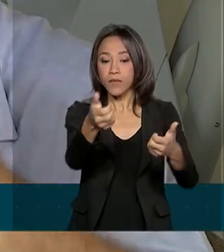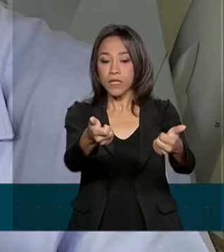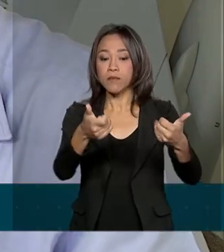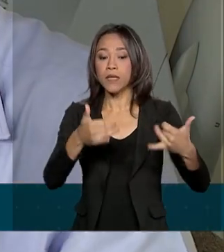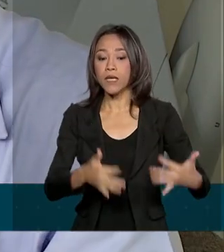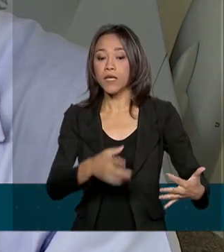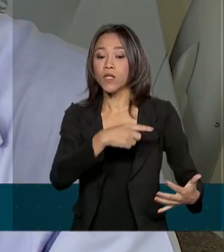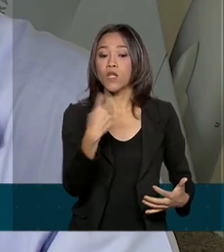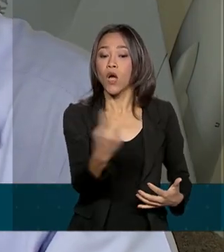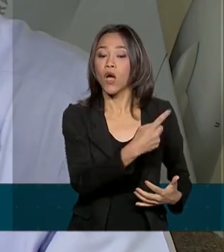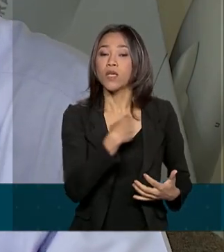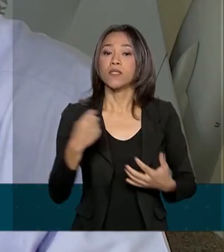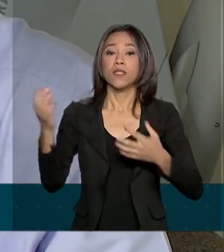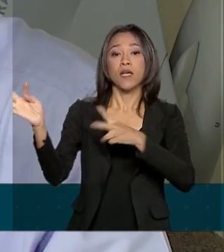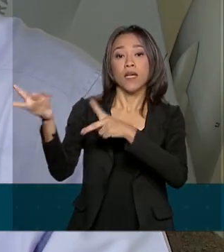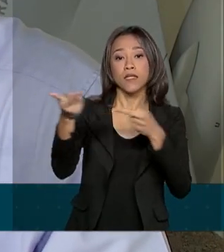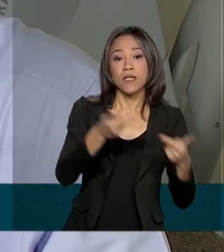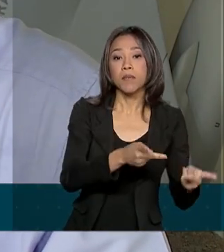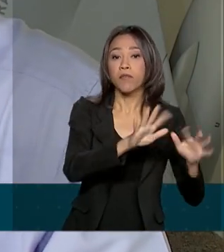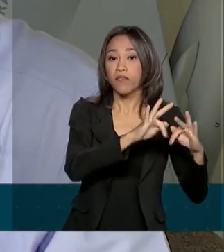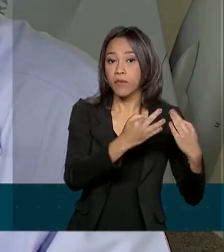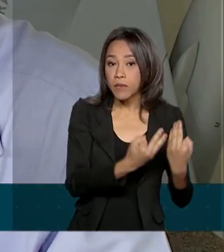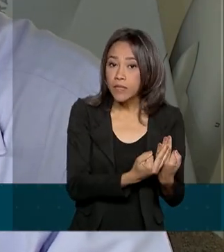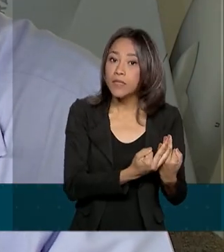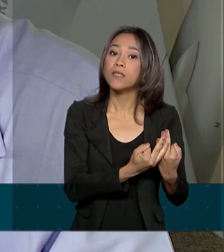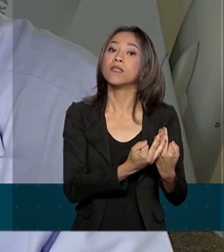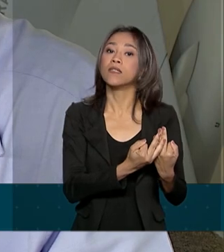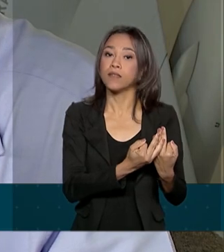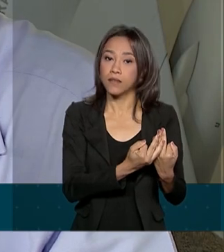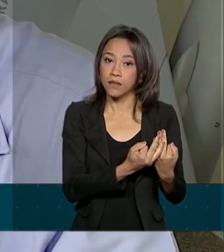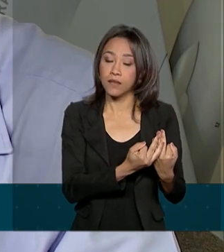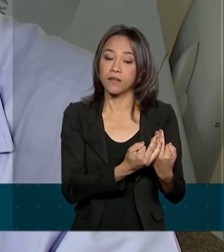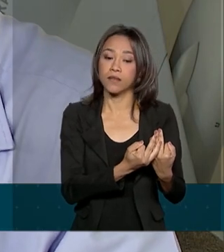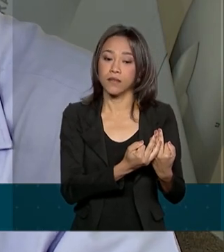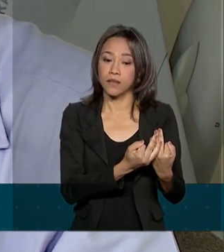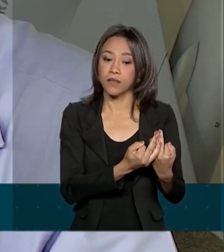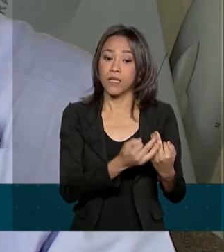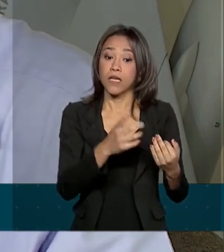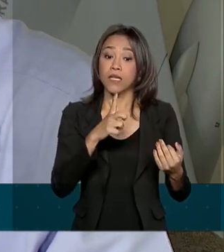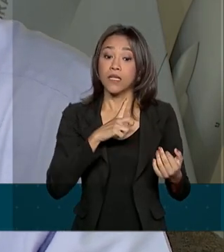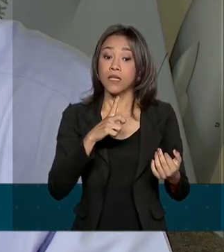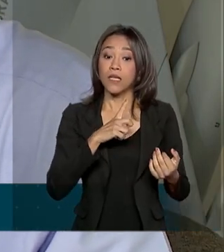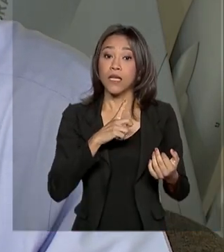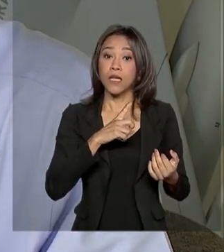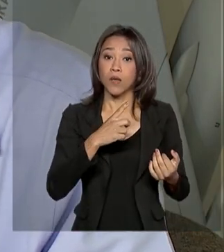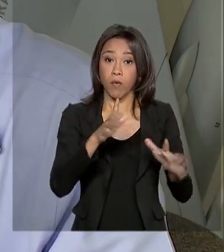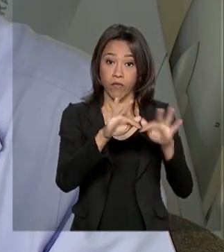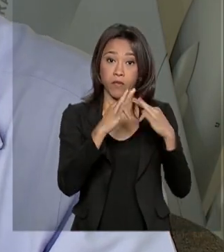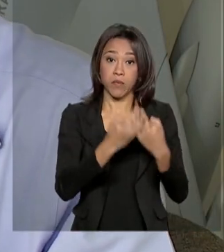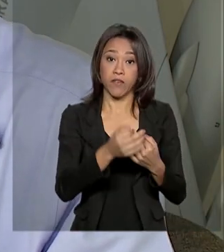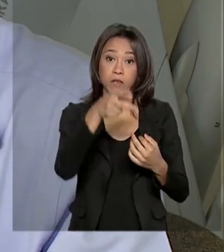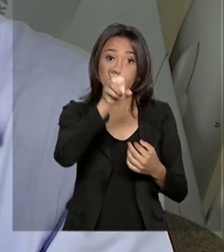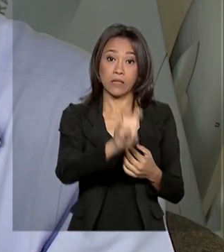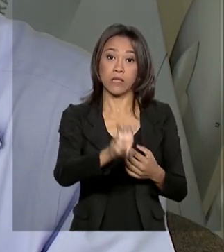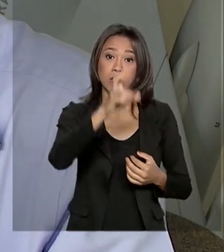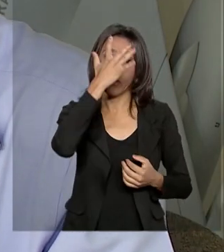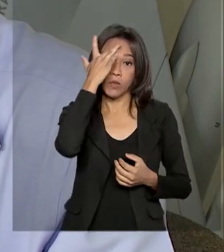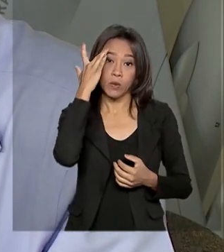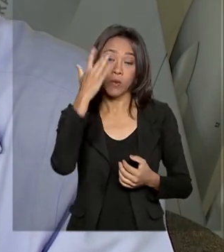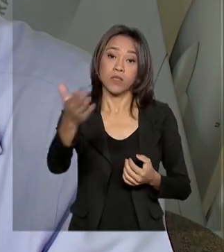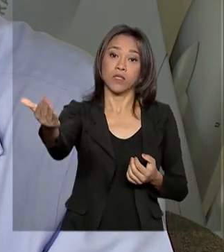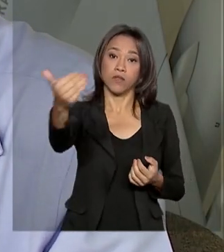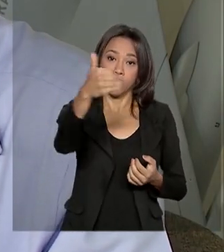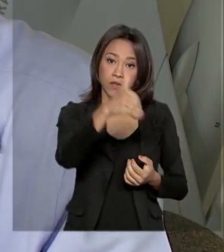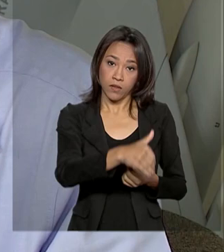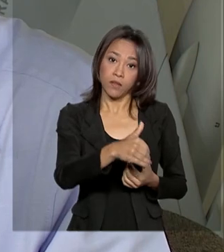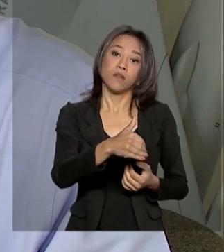famílias, núcleos familiares até grandes, tem uma família bem com cinco pessoas. Então, por exemplo, reservamos para